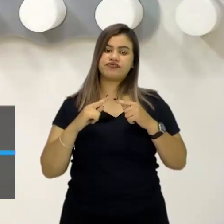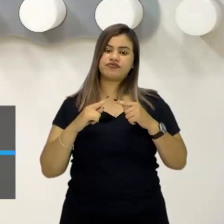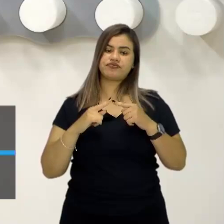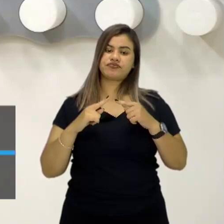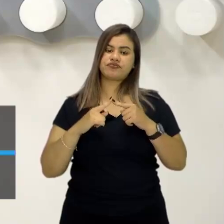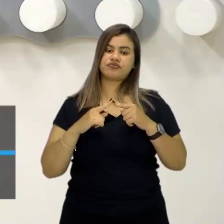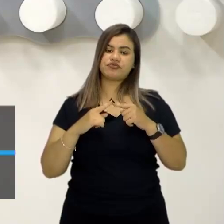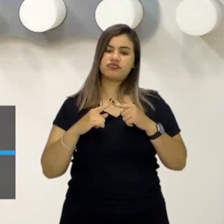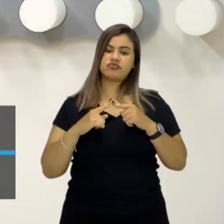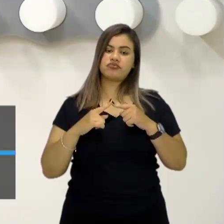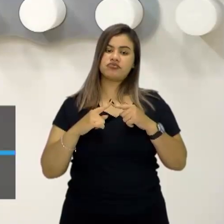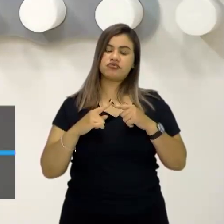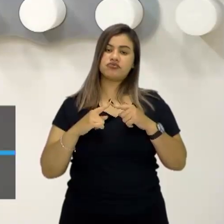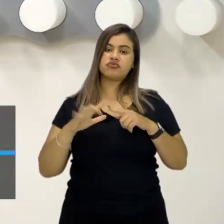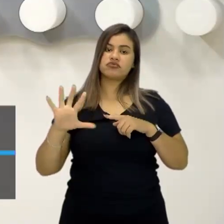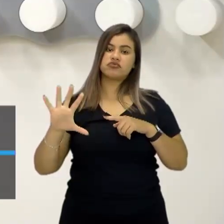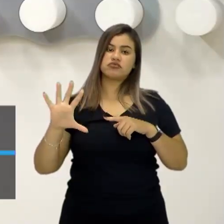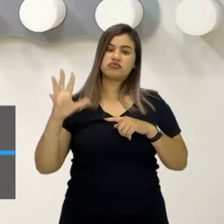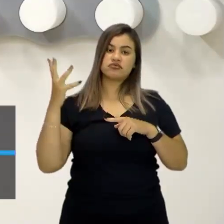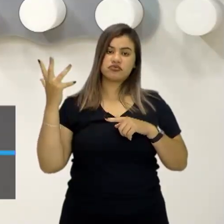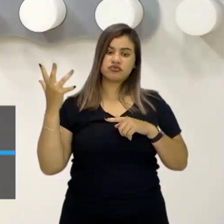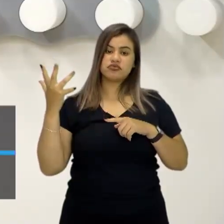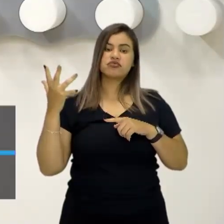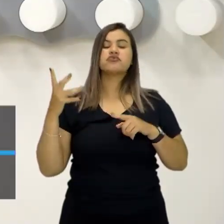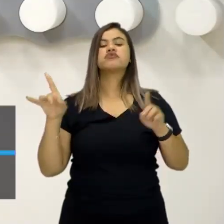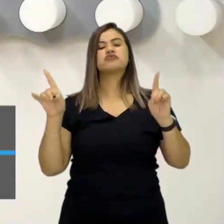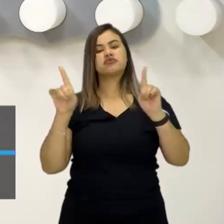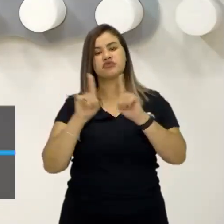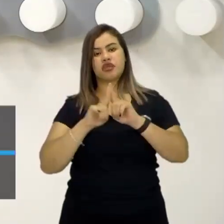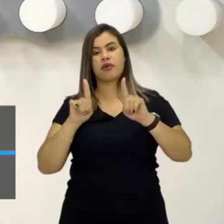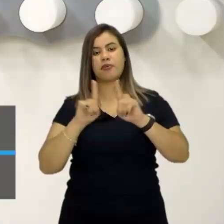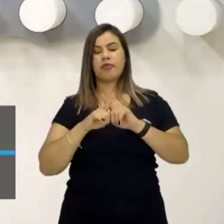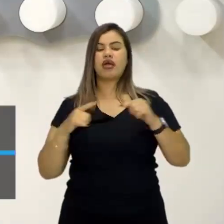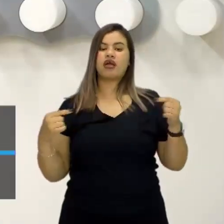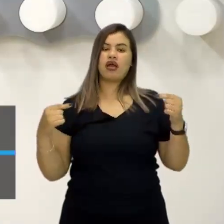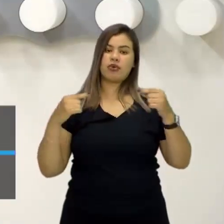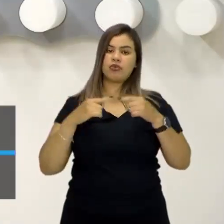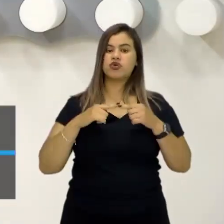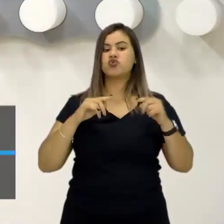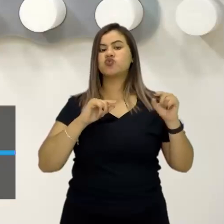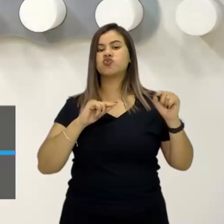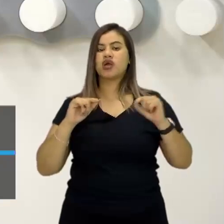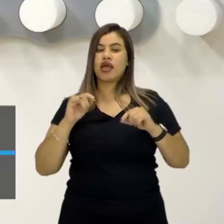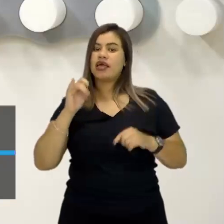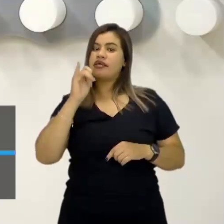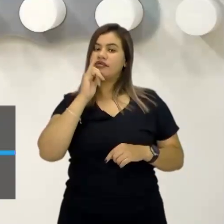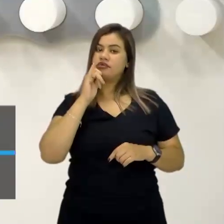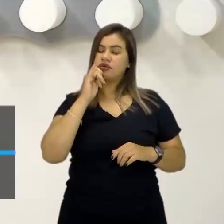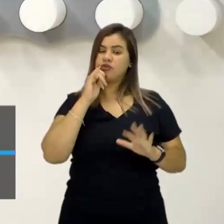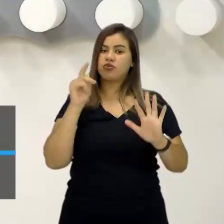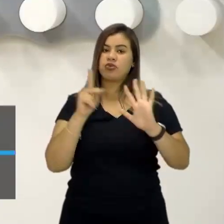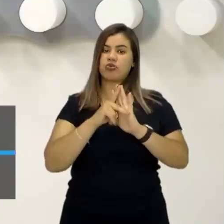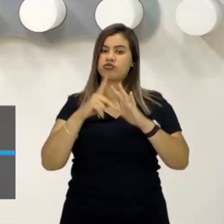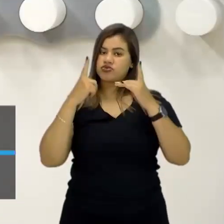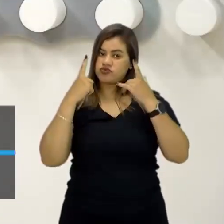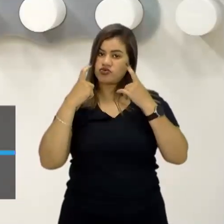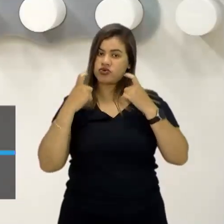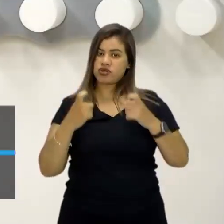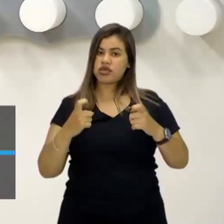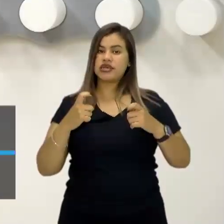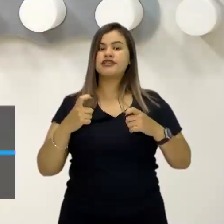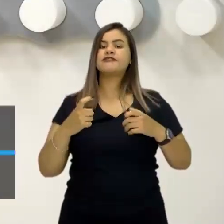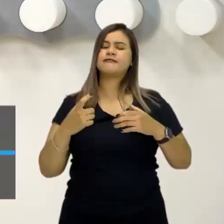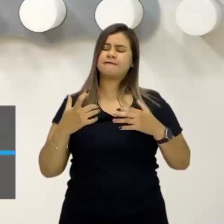evento, também são exemplos de violências simbólicas que